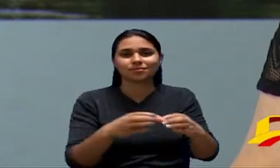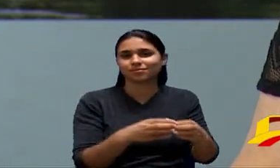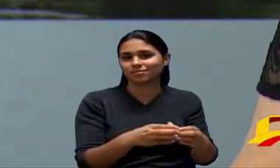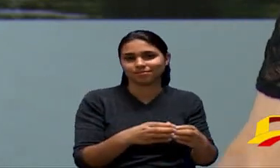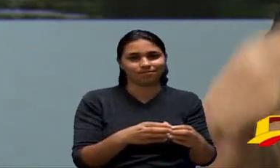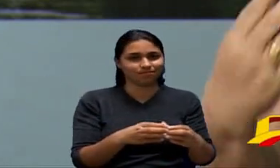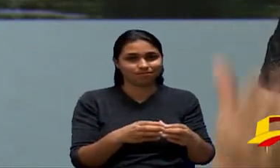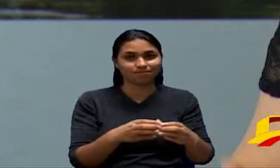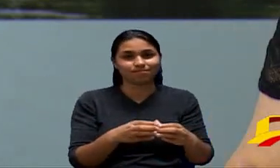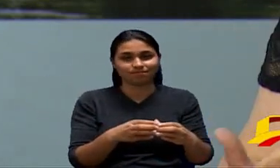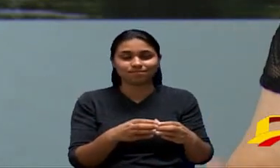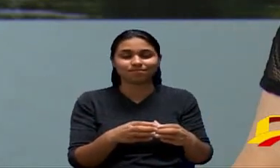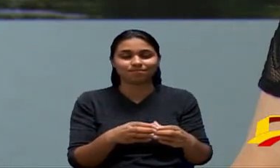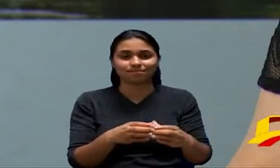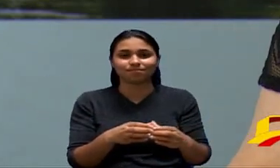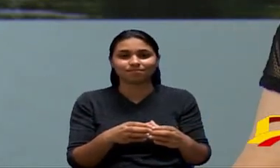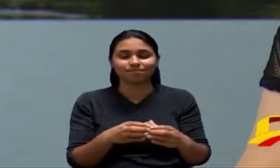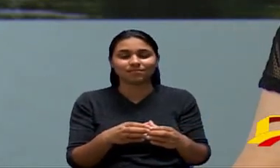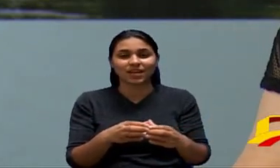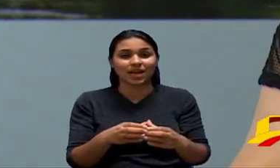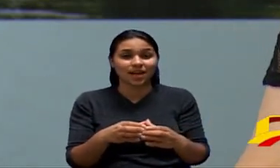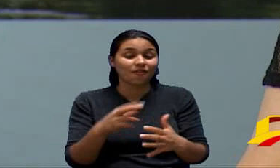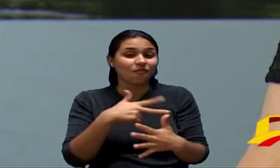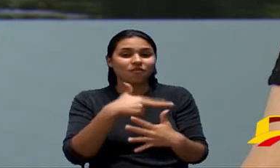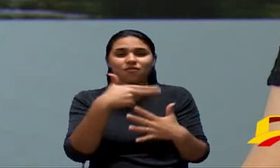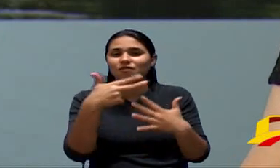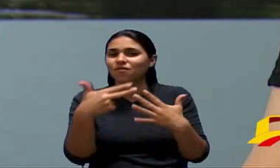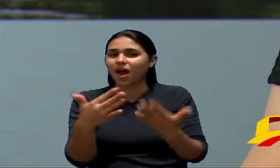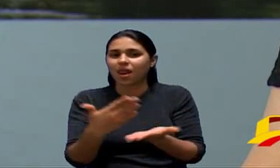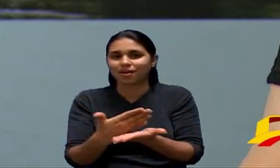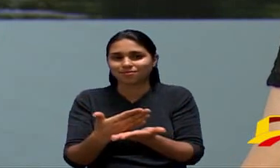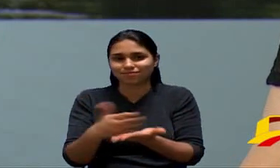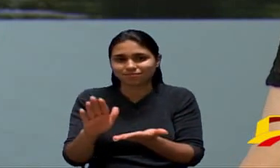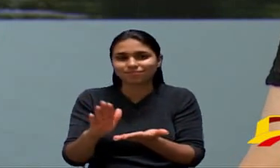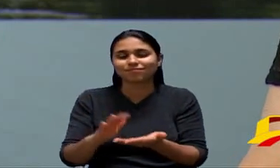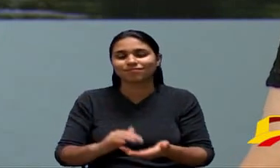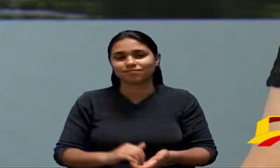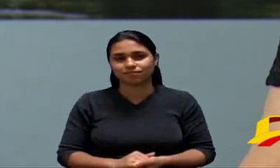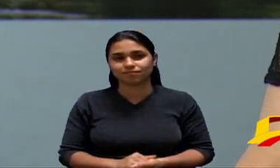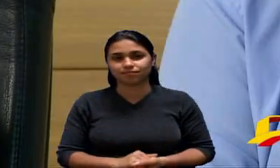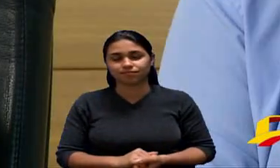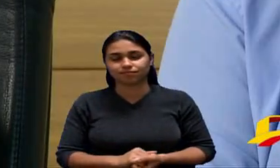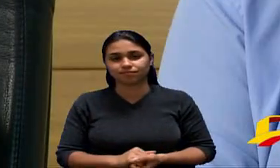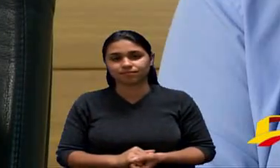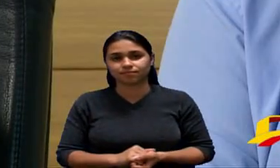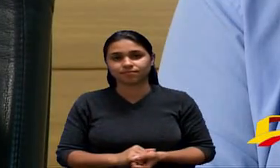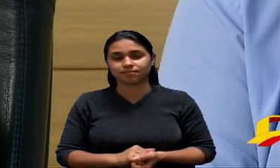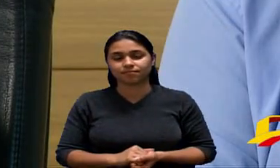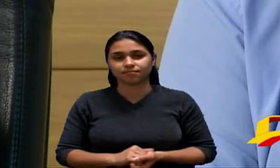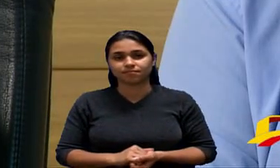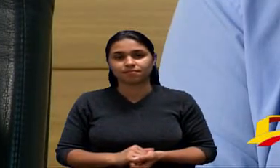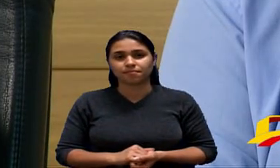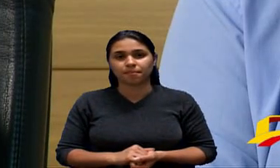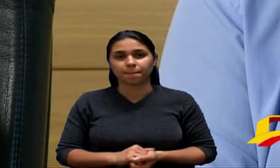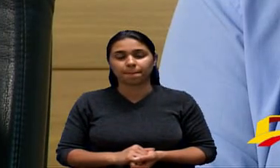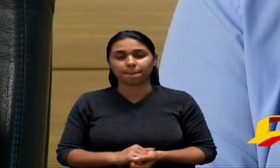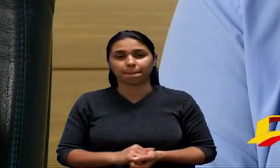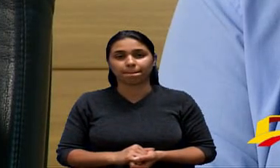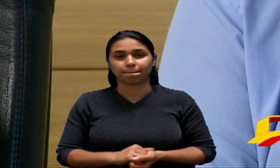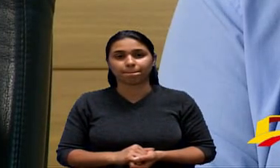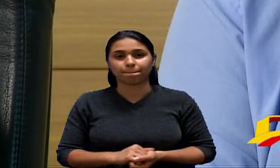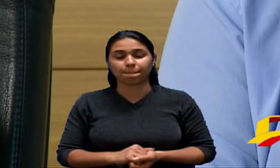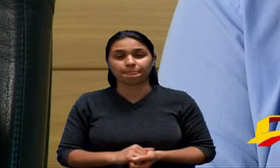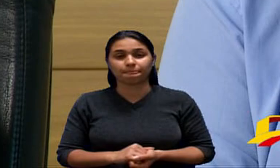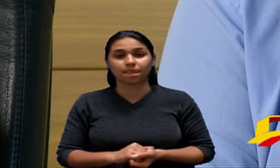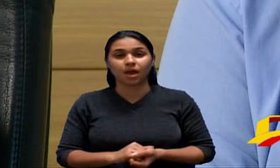sindicais quanto mais empregados vamos ser desempregados né porque cada a nossa